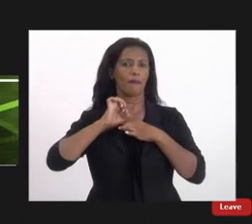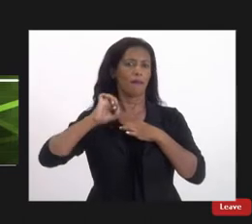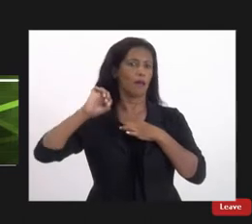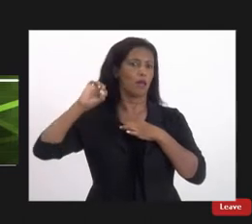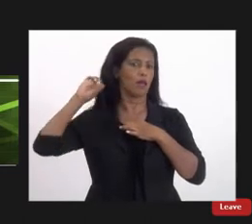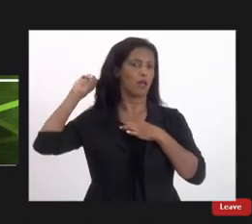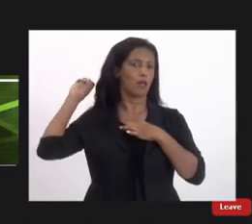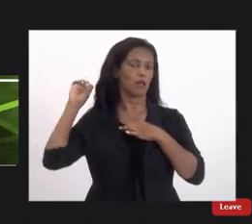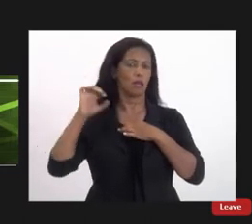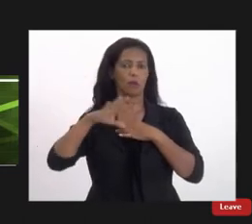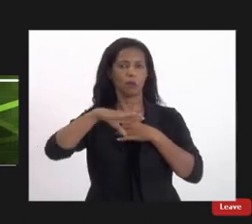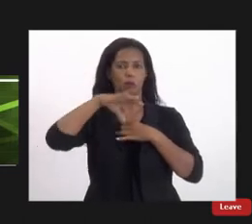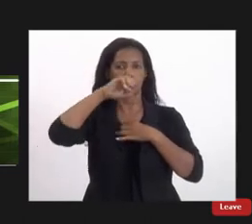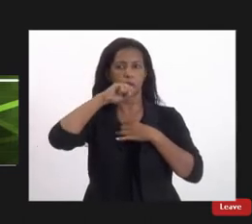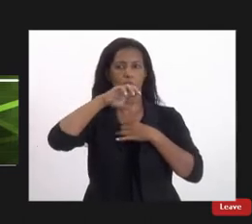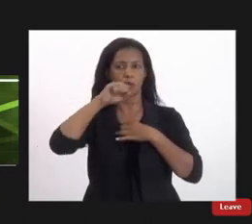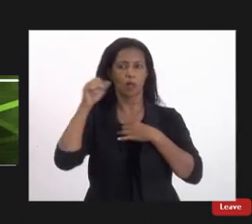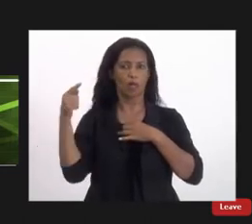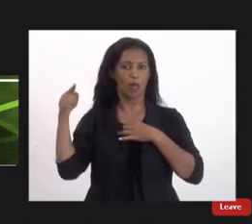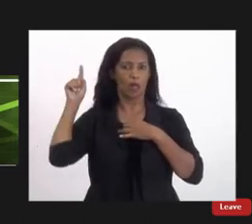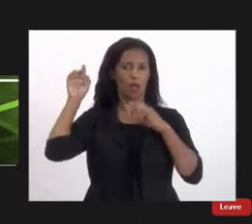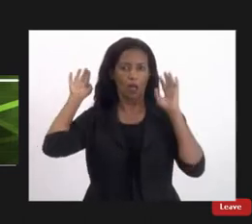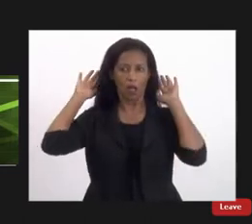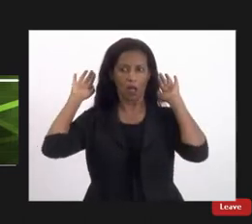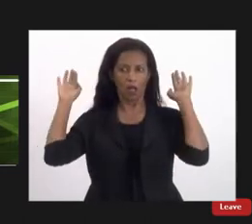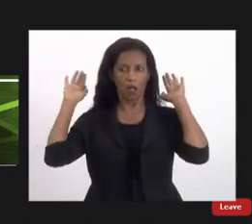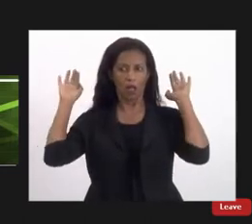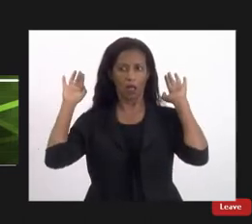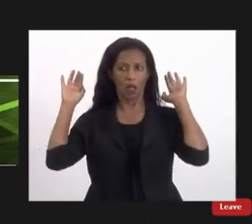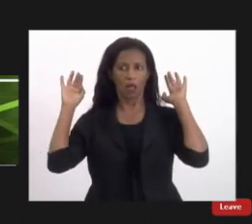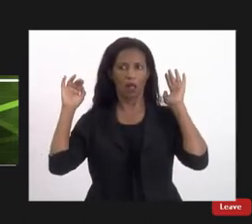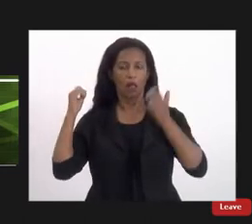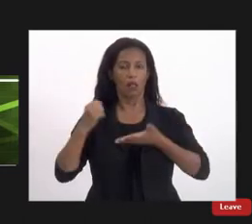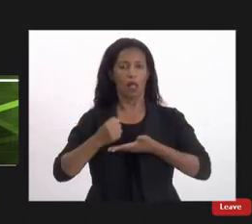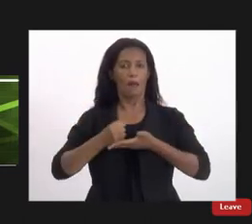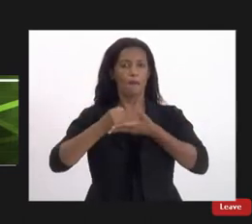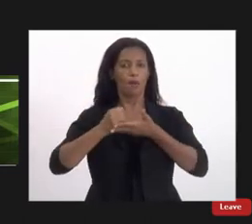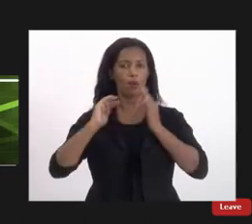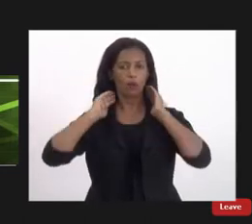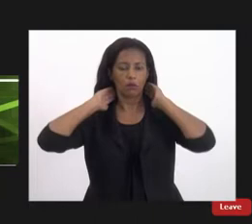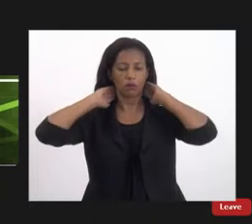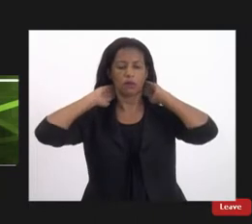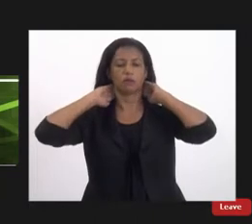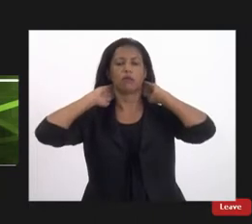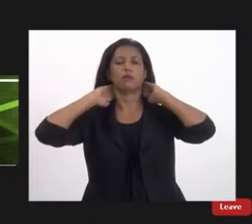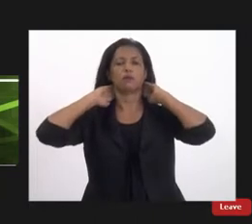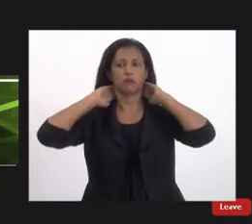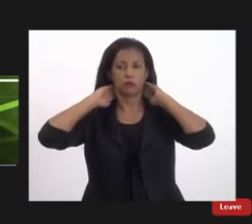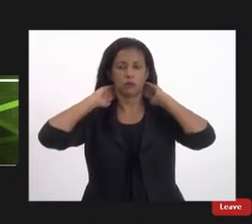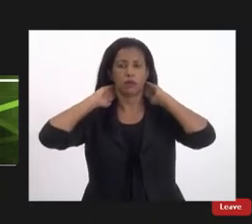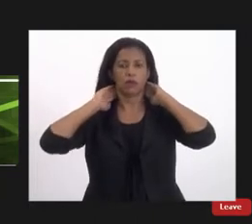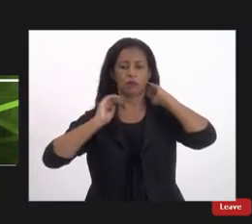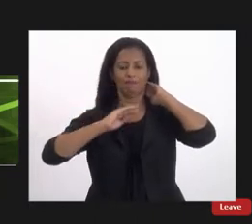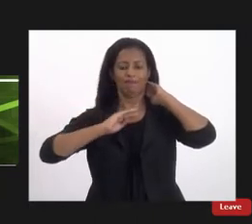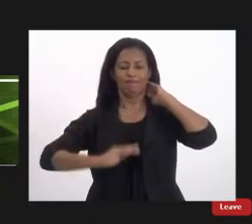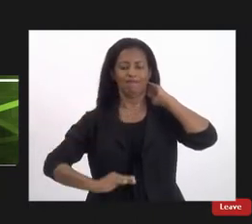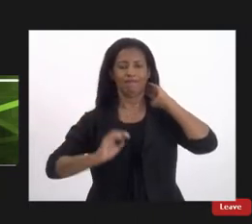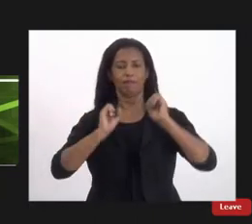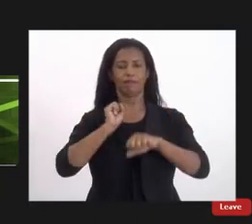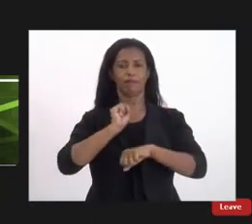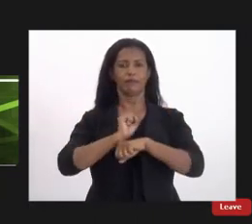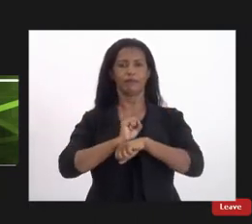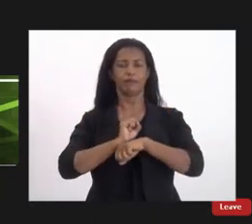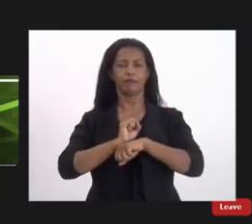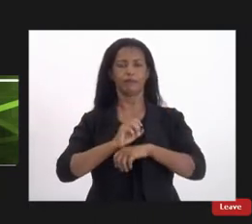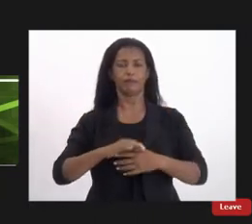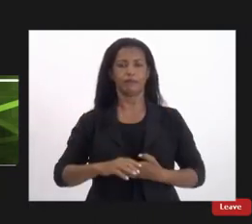pescoço atrás da minha cabeça tem um apoio de pescoço porque eu sou tetraplésica e não sustento a